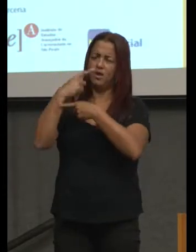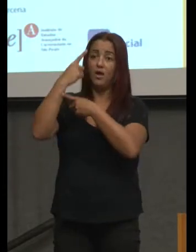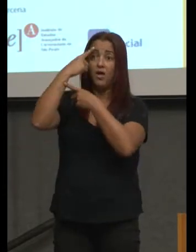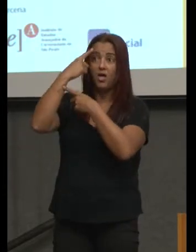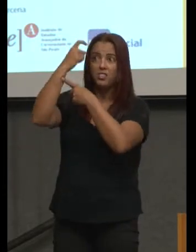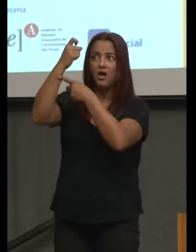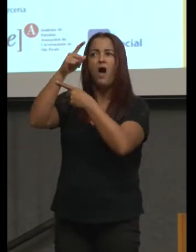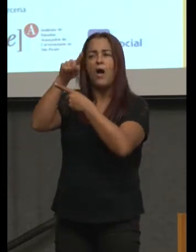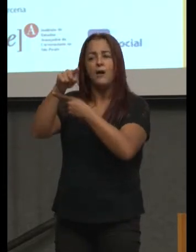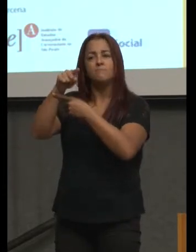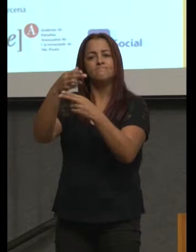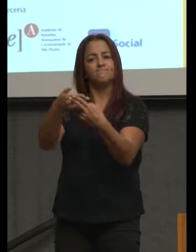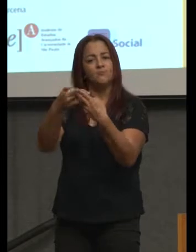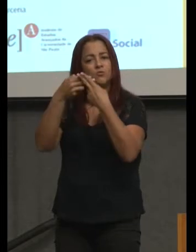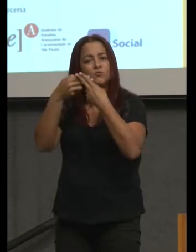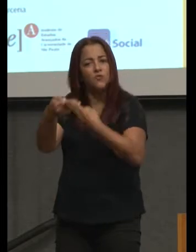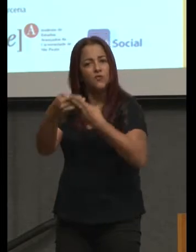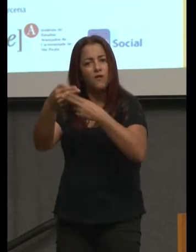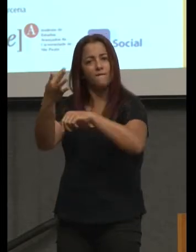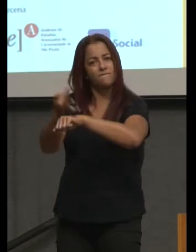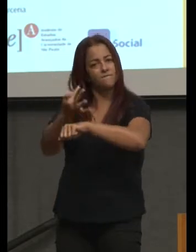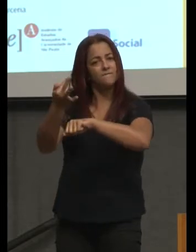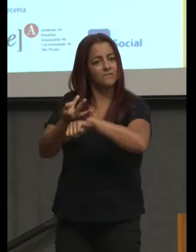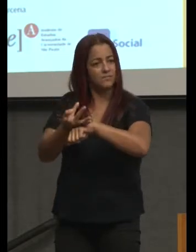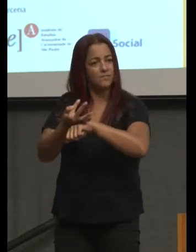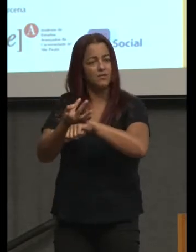de tolerância. Tolerância parece valetudo.